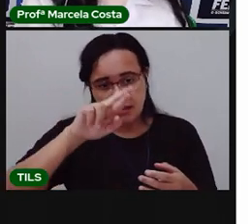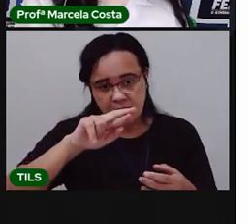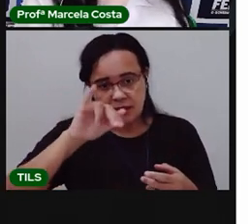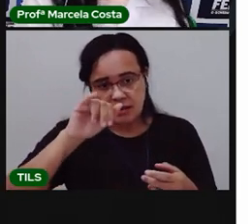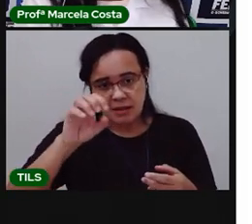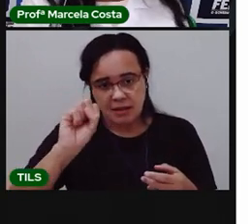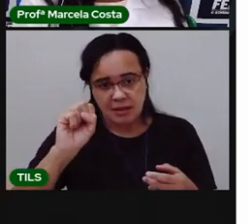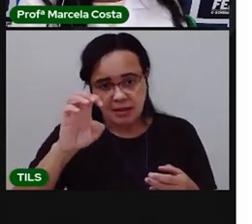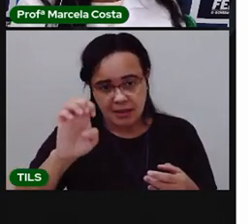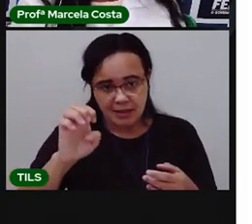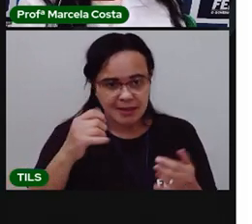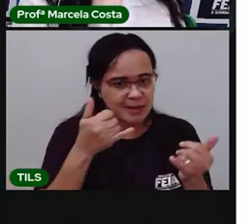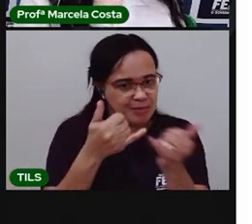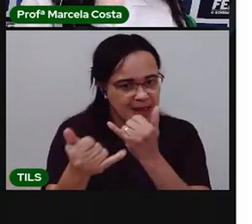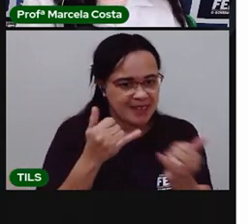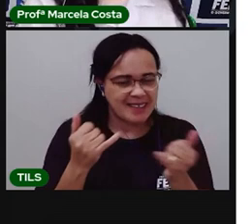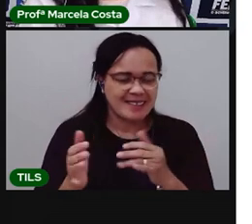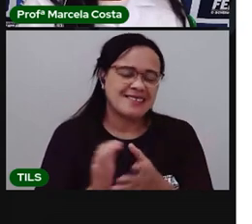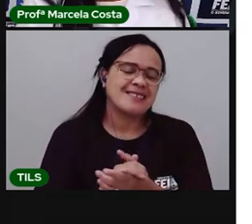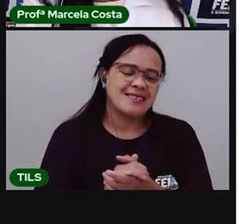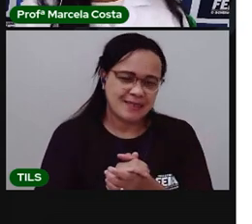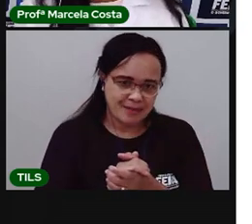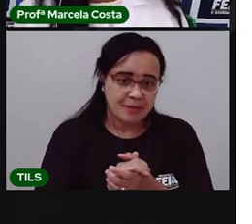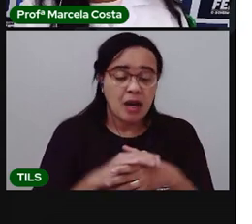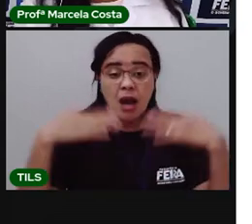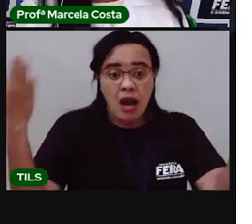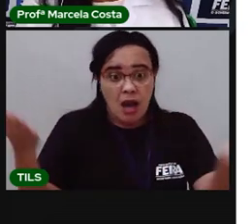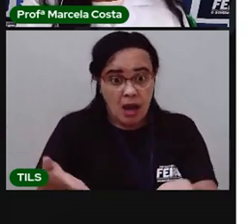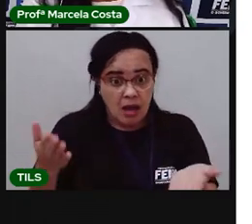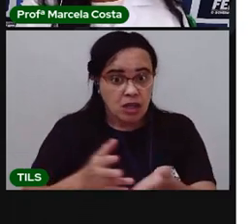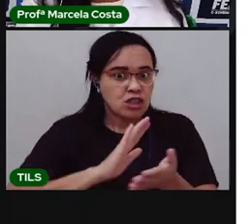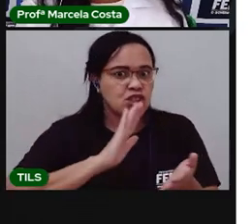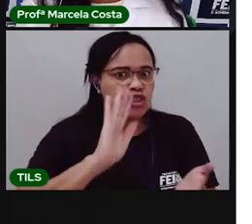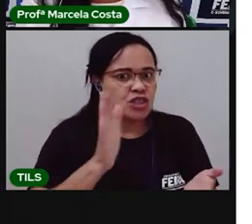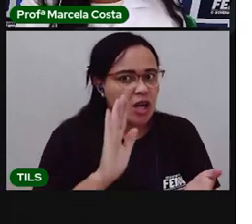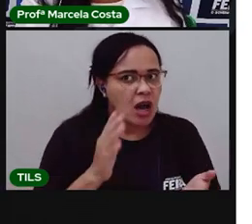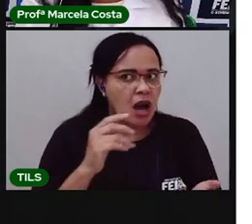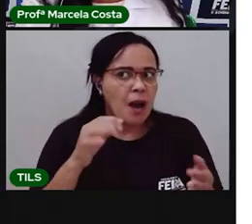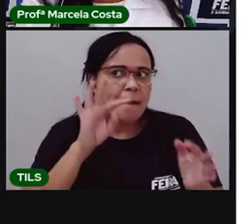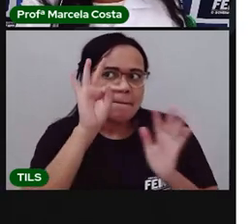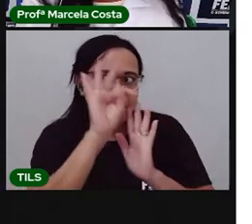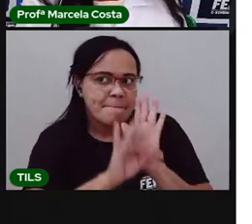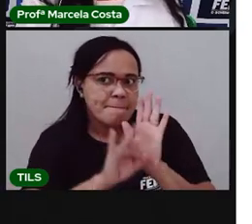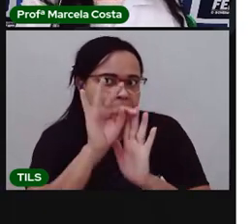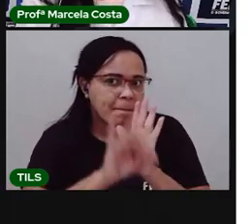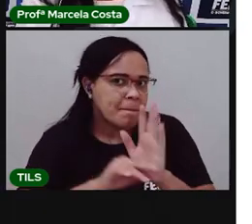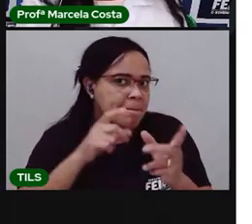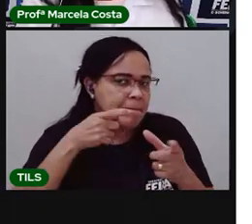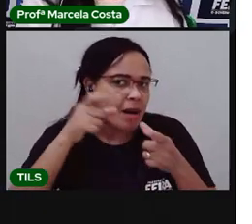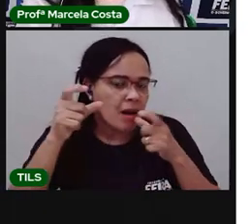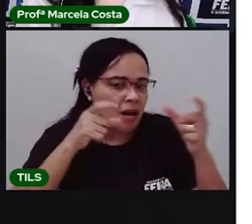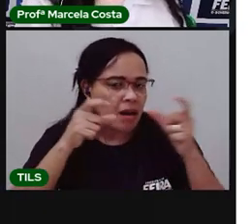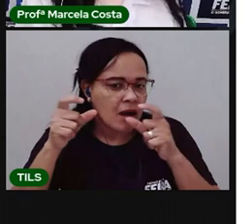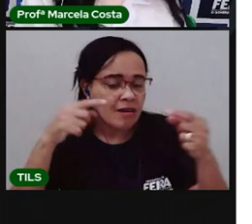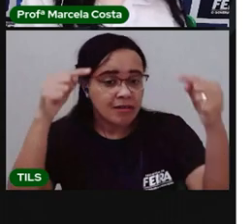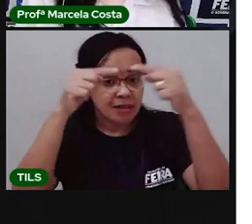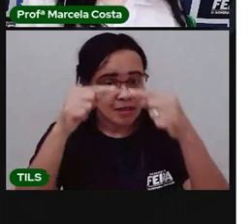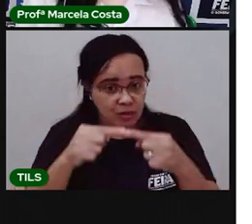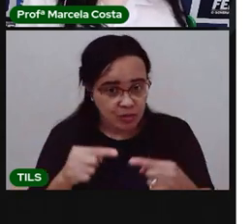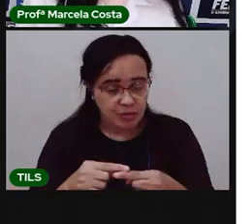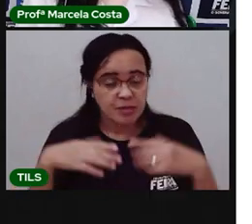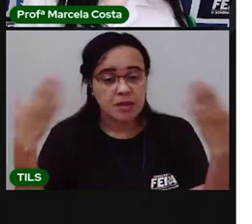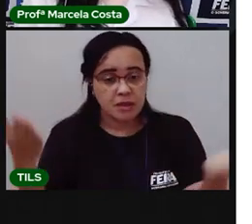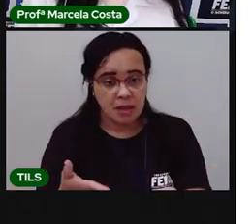Agora que você já identificou aqui algumas palavras que rimam nesse texto, nessa canção, a gente vai ver algumas